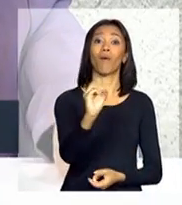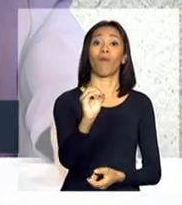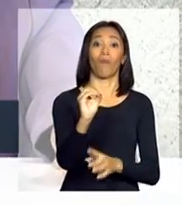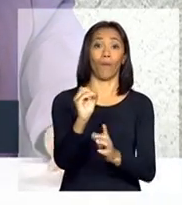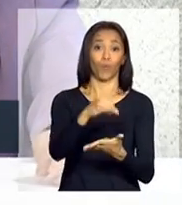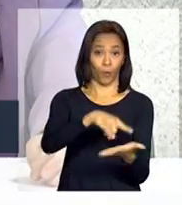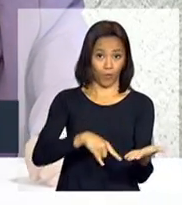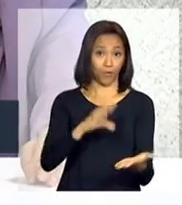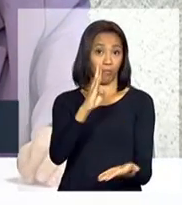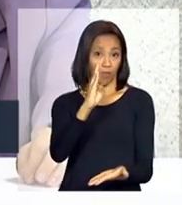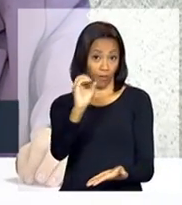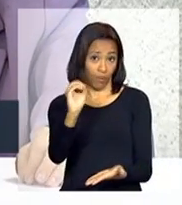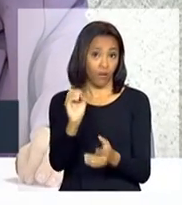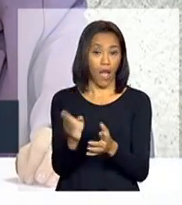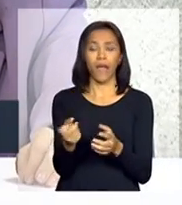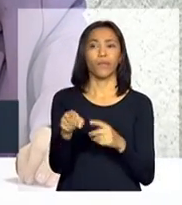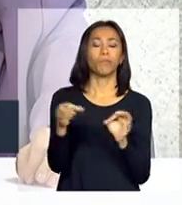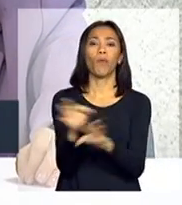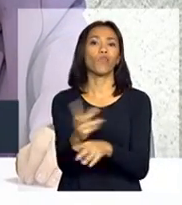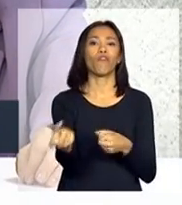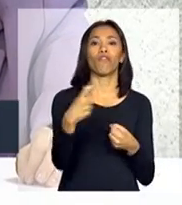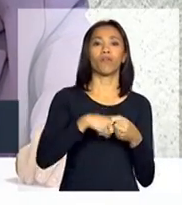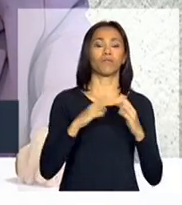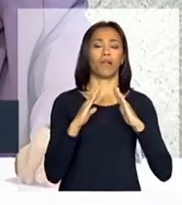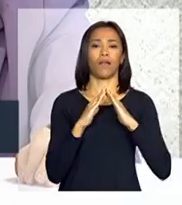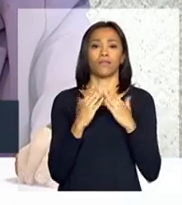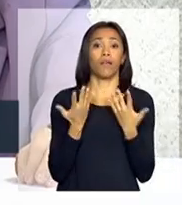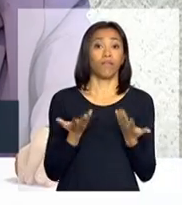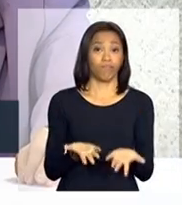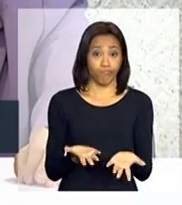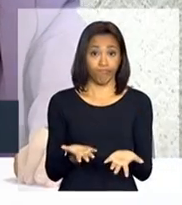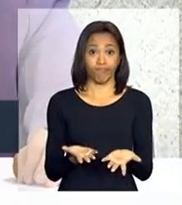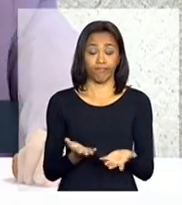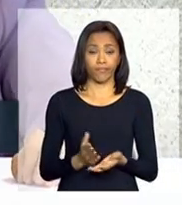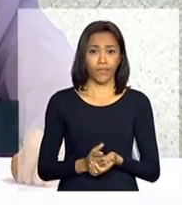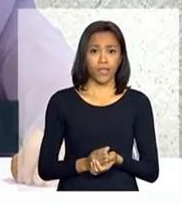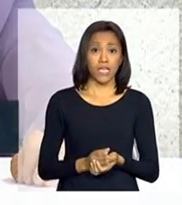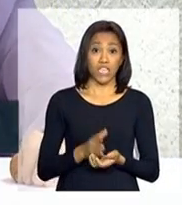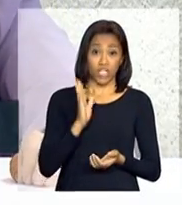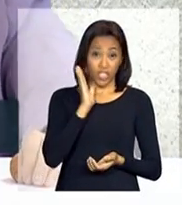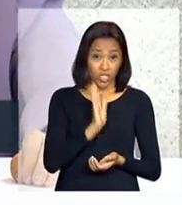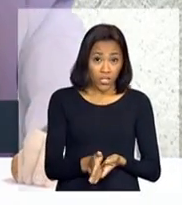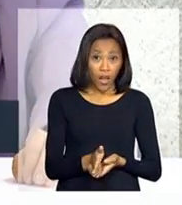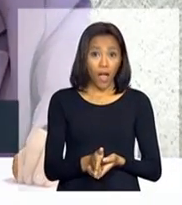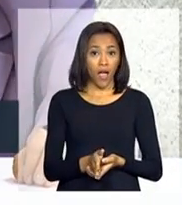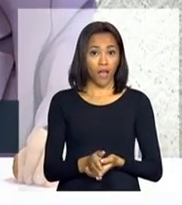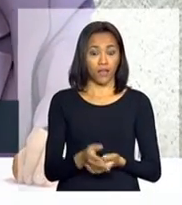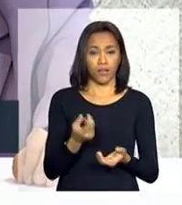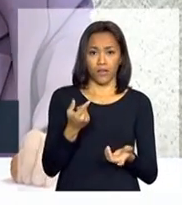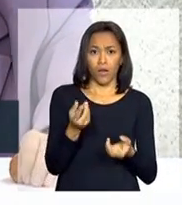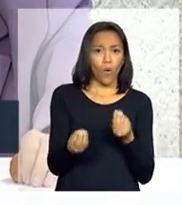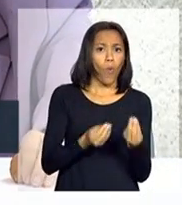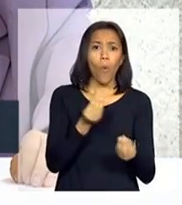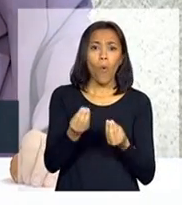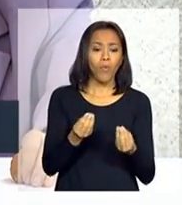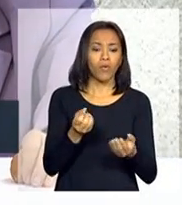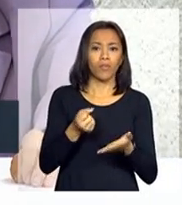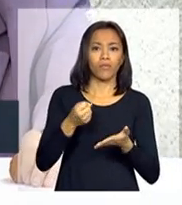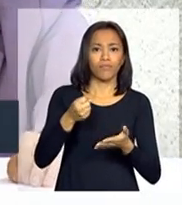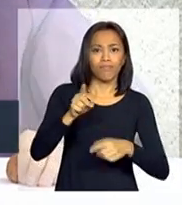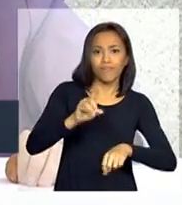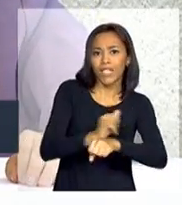Hoje é assim. Aí ela volta para casa. Aí, com medida protetiva ou sem medida protetiva,